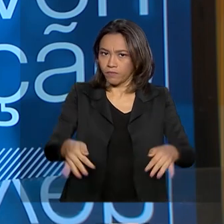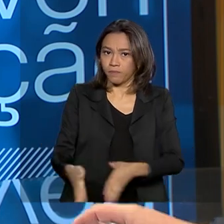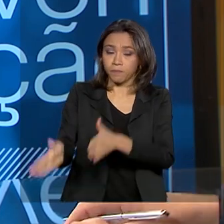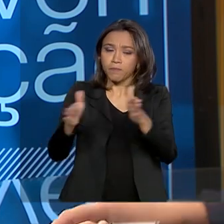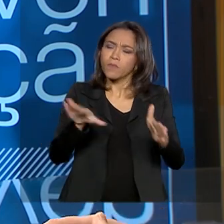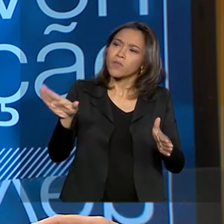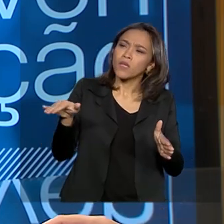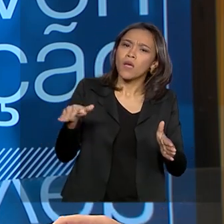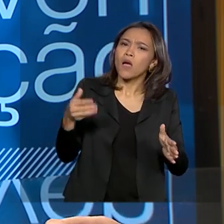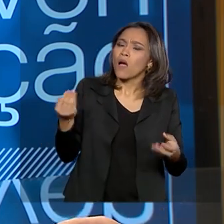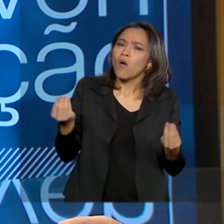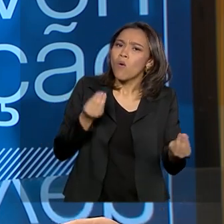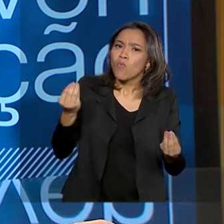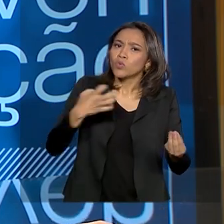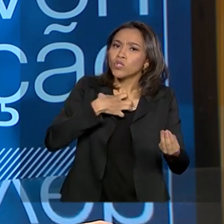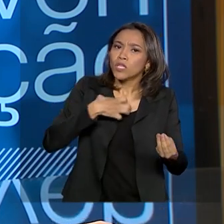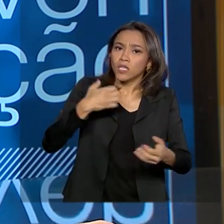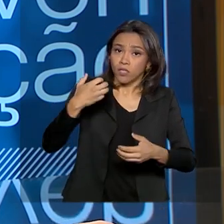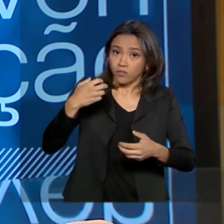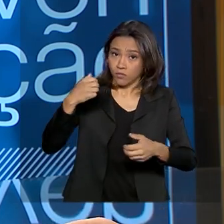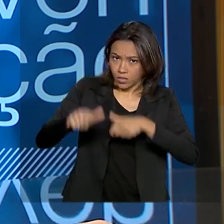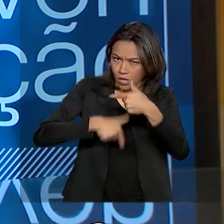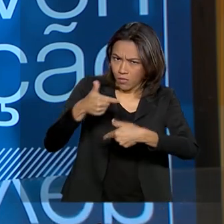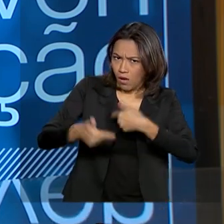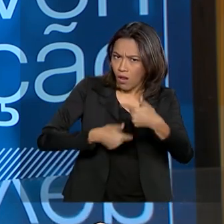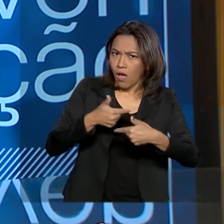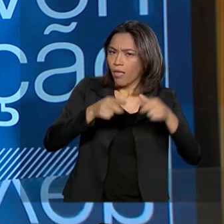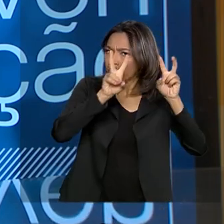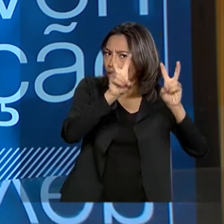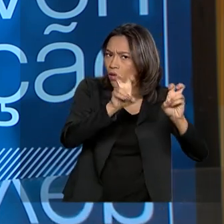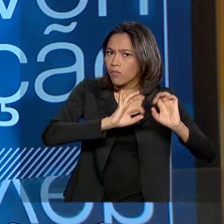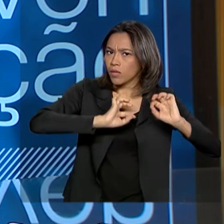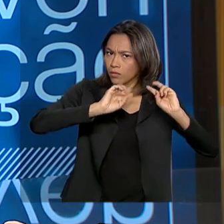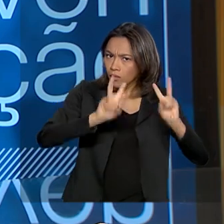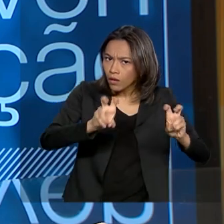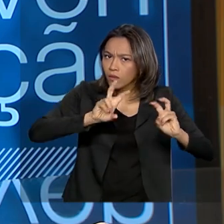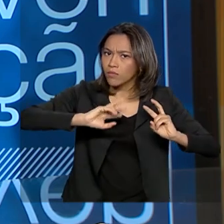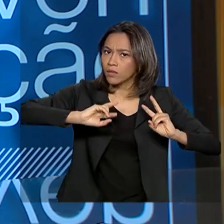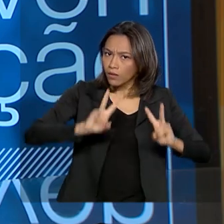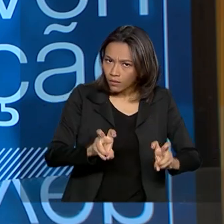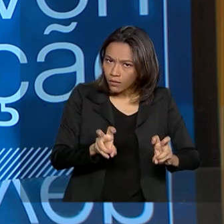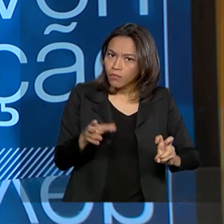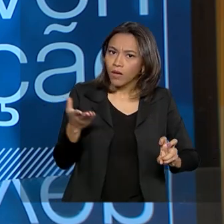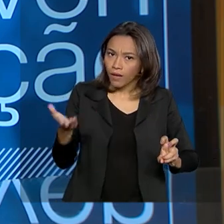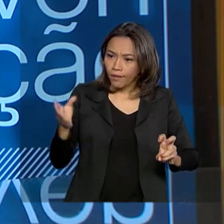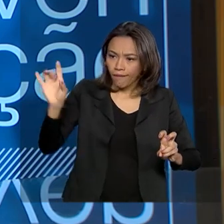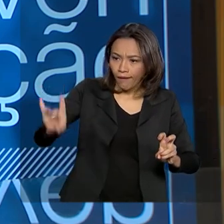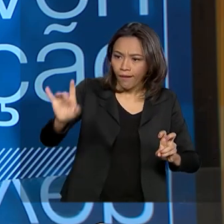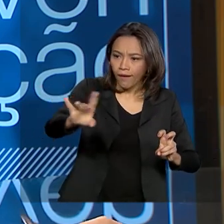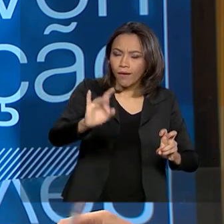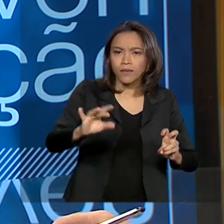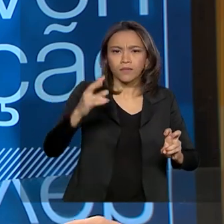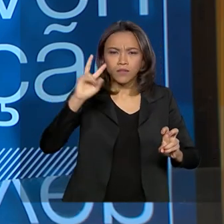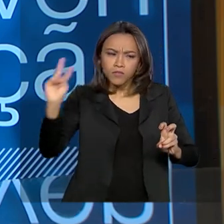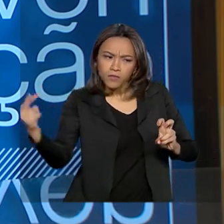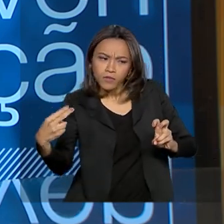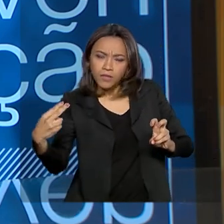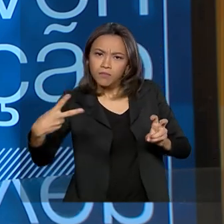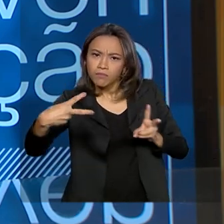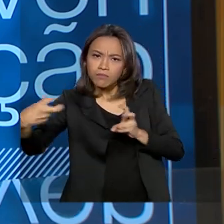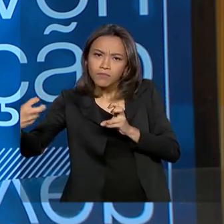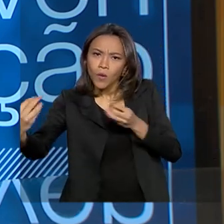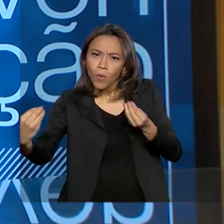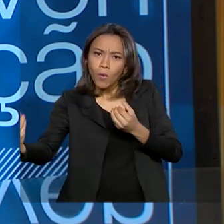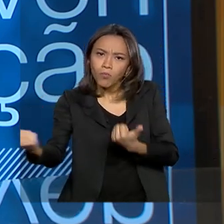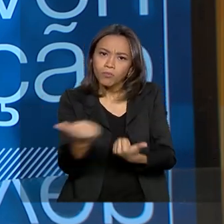trabalhar. São as chamadas fiscalizações temáticas, é isso? Cada órgão ali também vê de forma específica, com um olhar mais apurado,